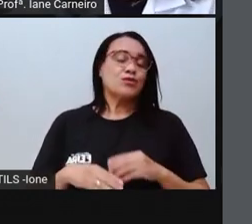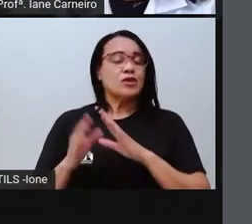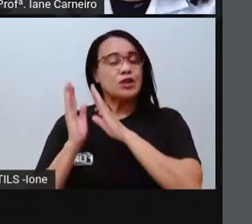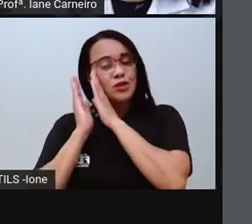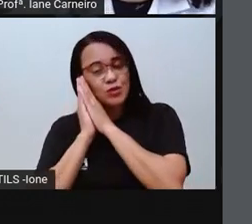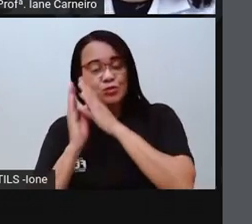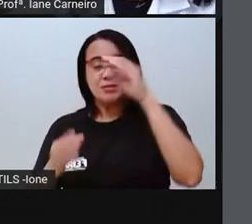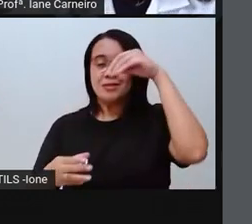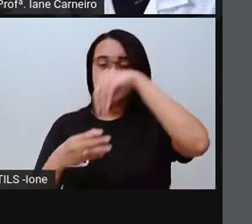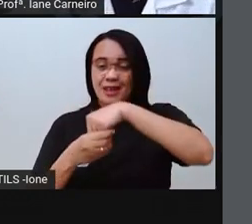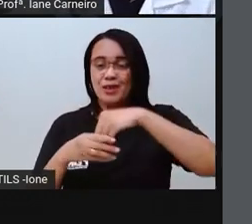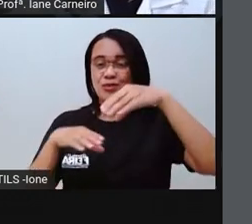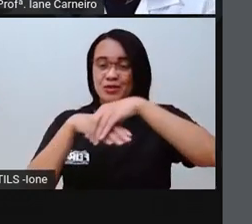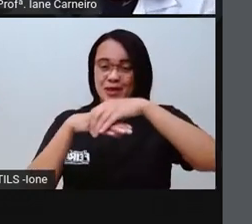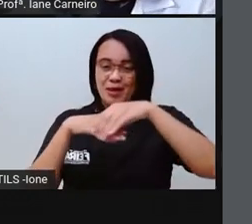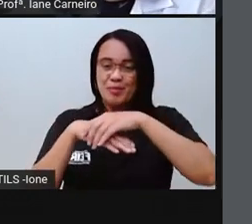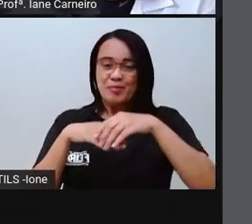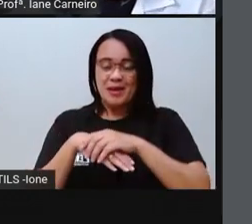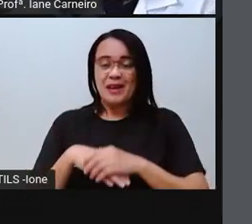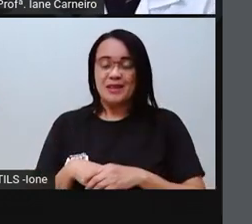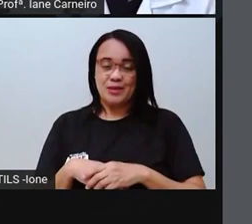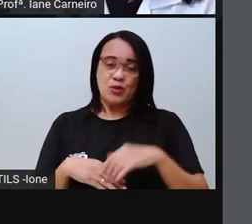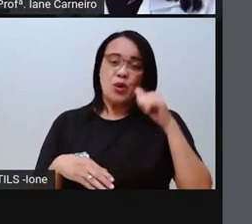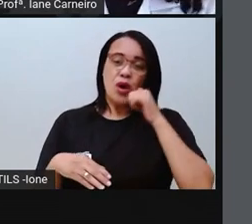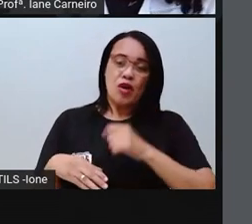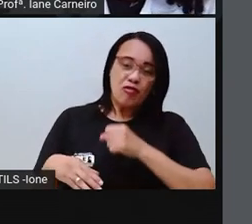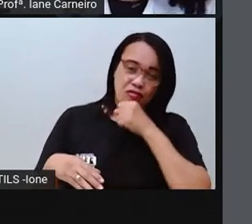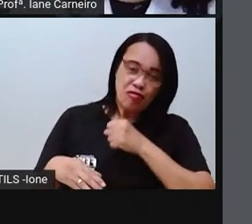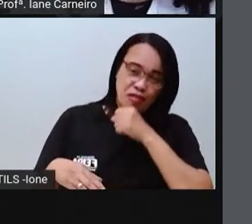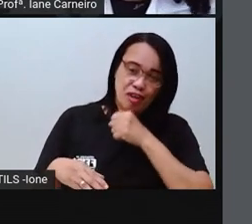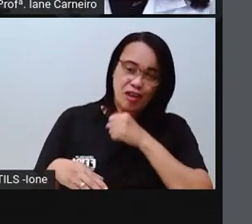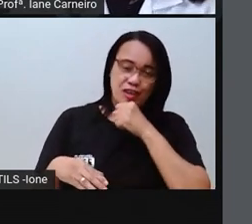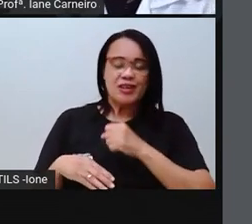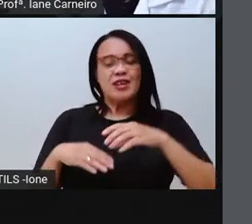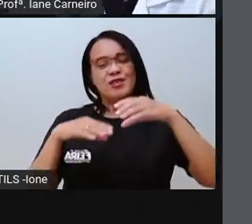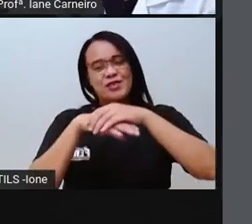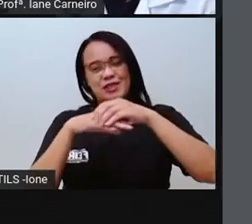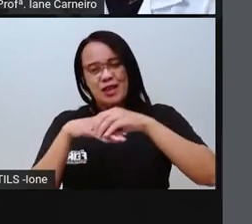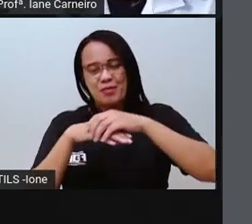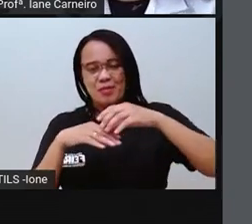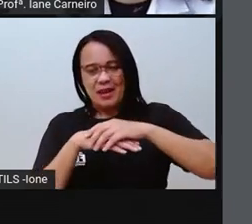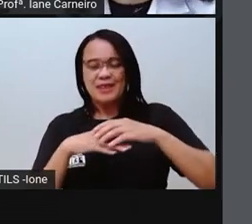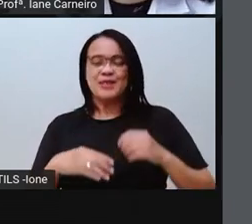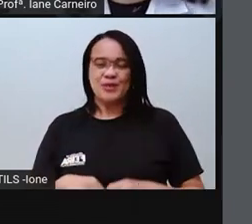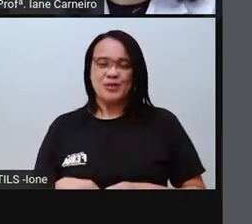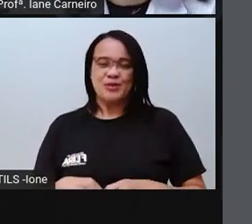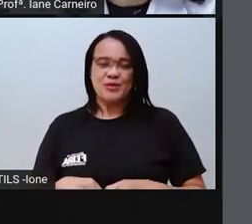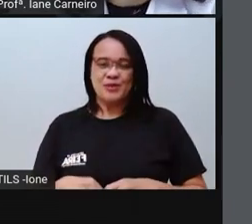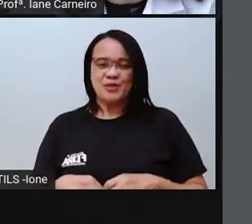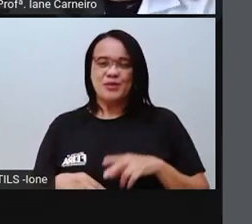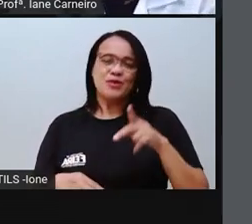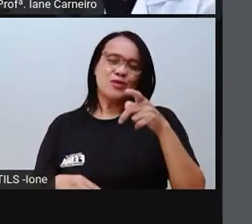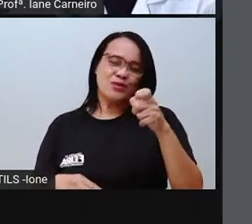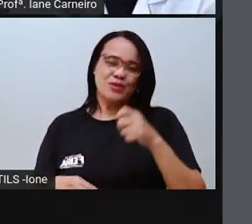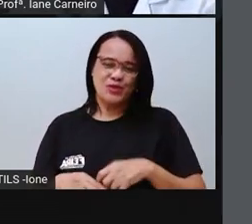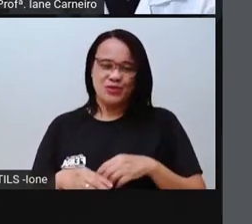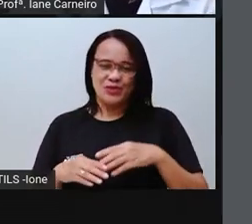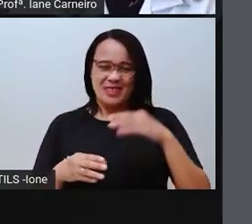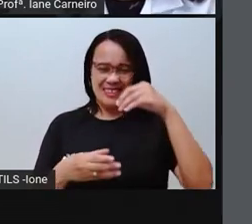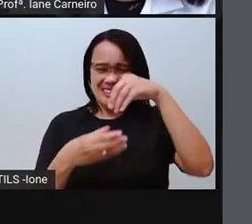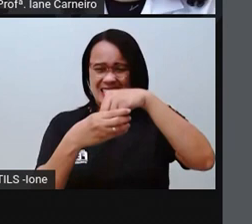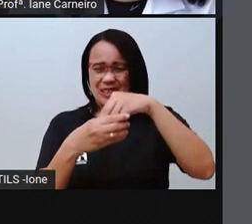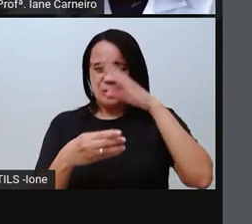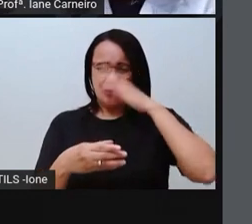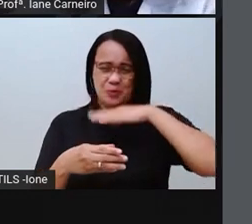Lá vai a velha, dona velha, calçando seu velho sapato, com o chulé encolhido,